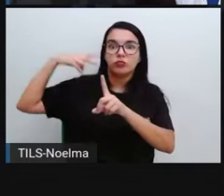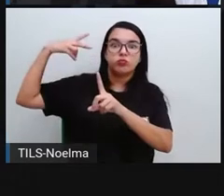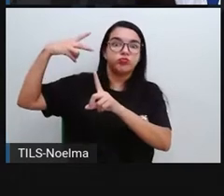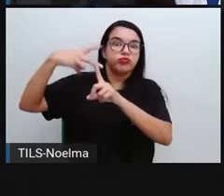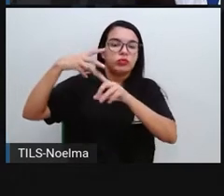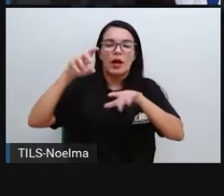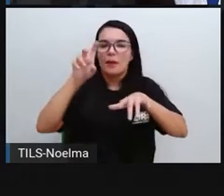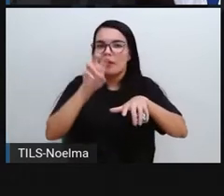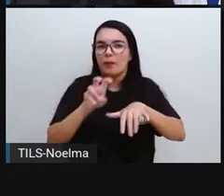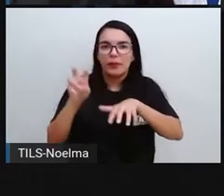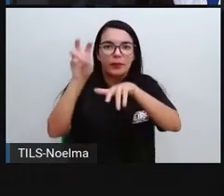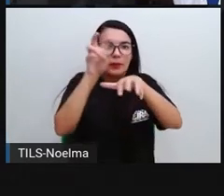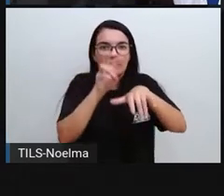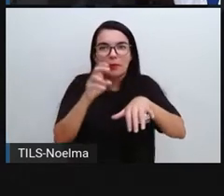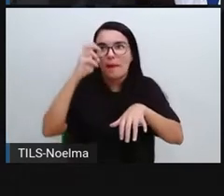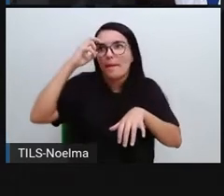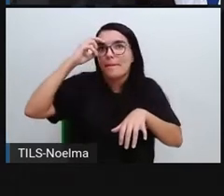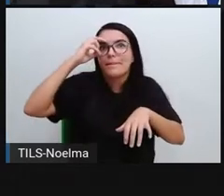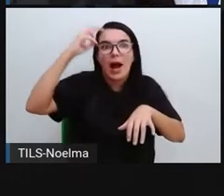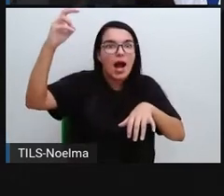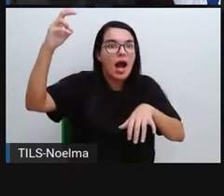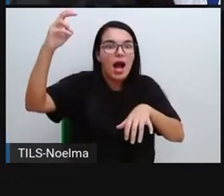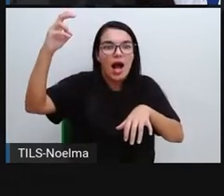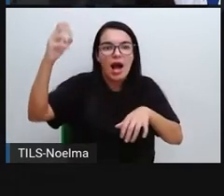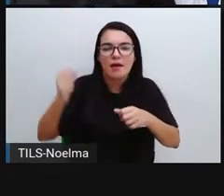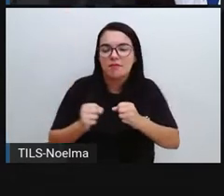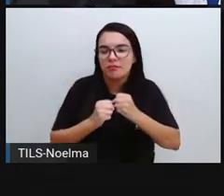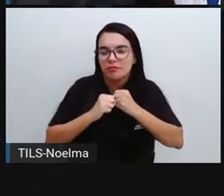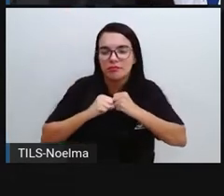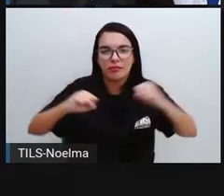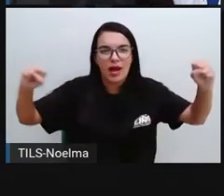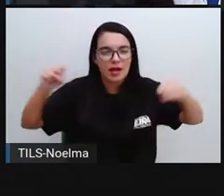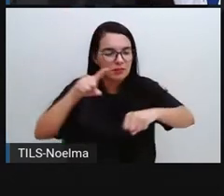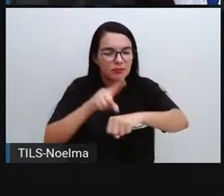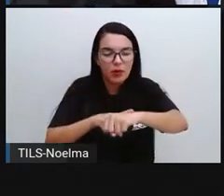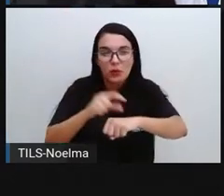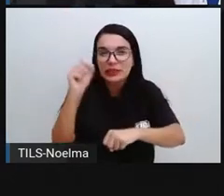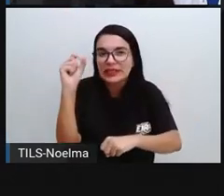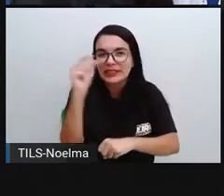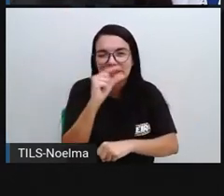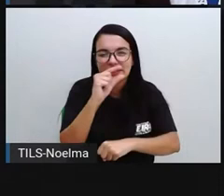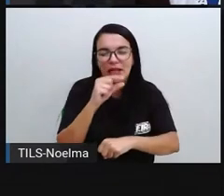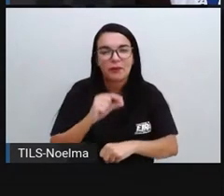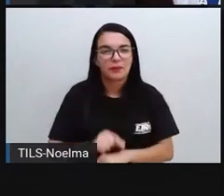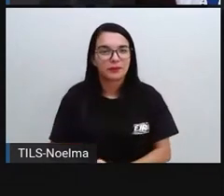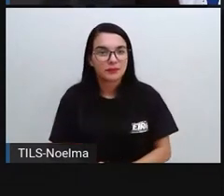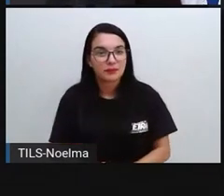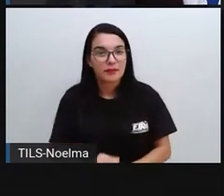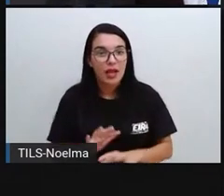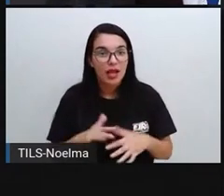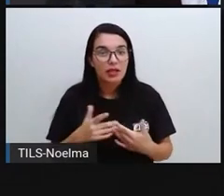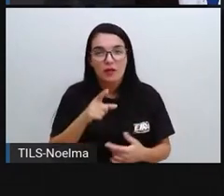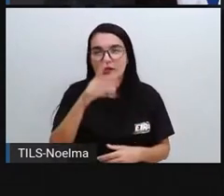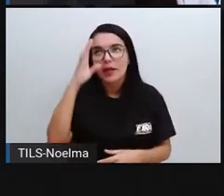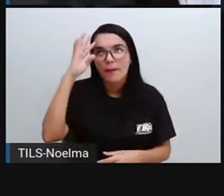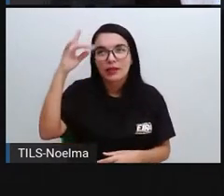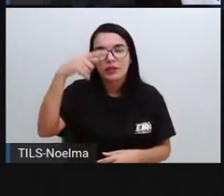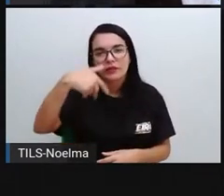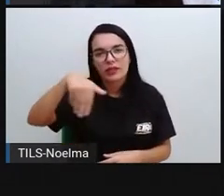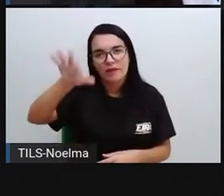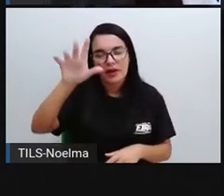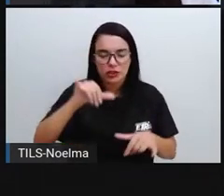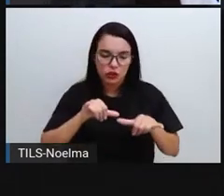que fazem cálculos gigantescos em pouquíssimos segundos. Imagina aí se você fosse a um supermercado,